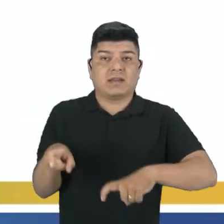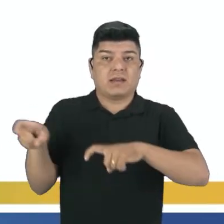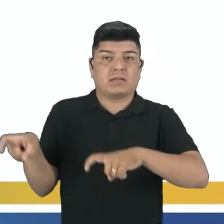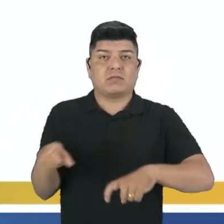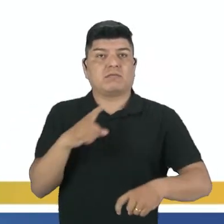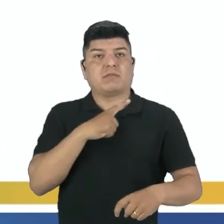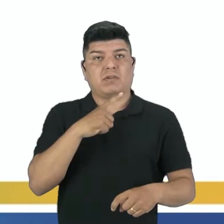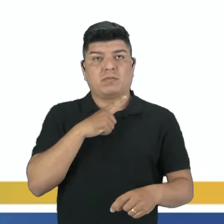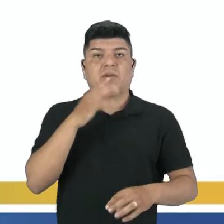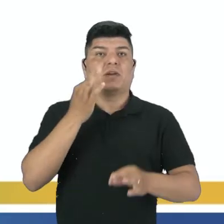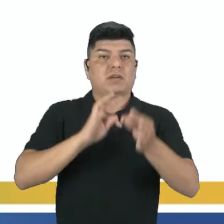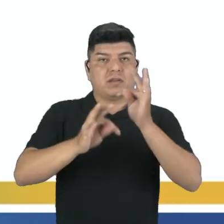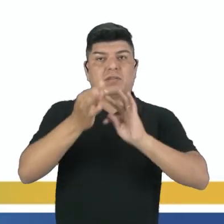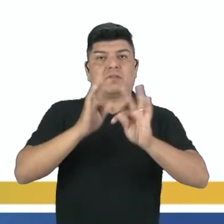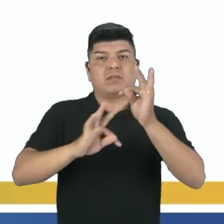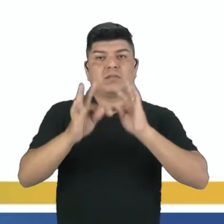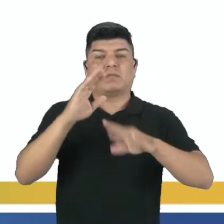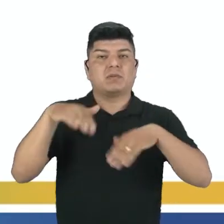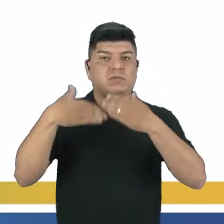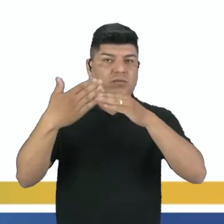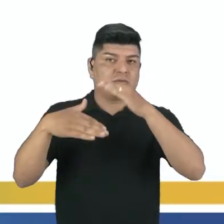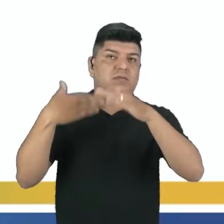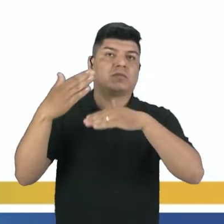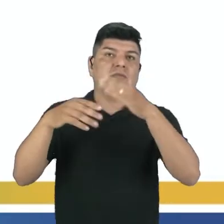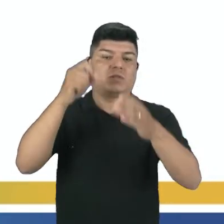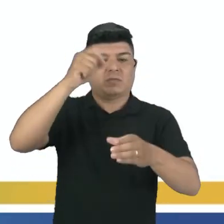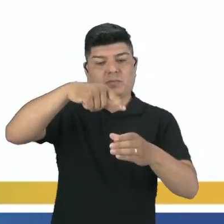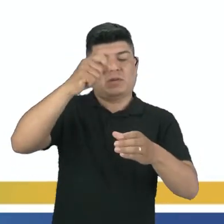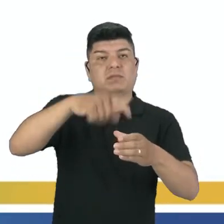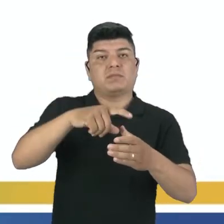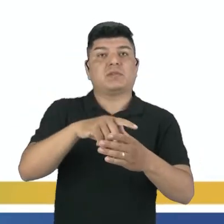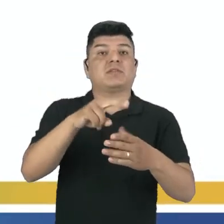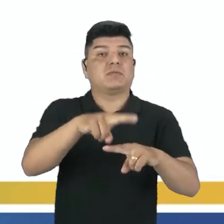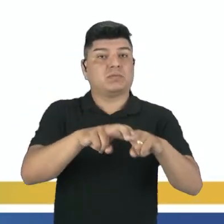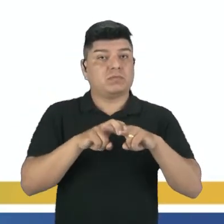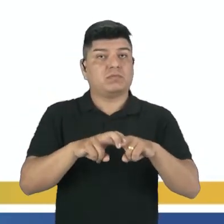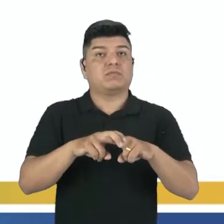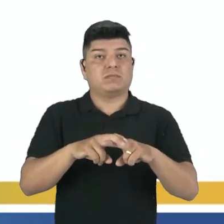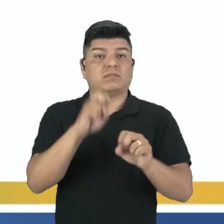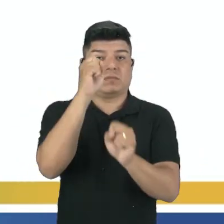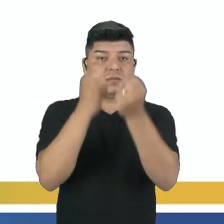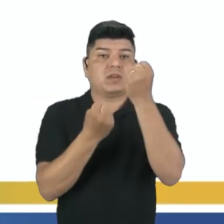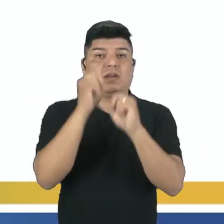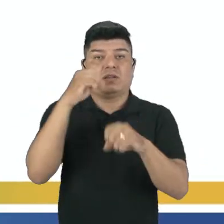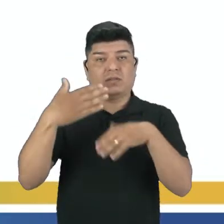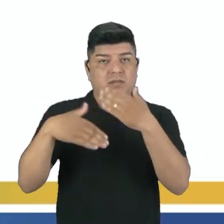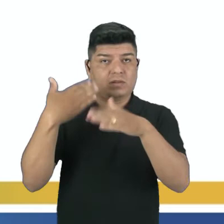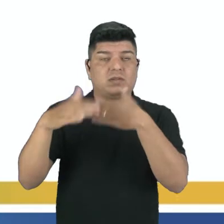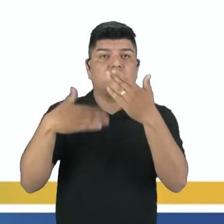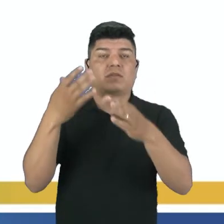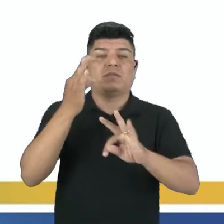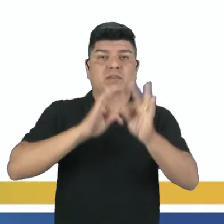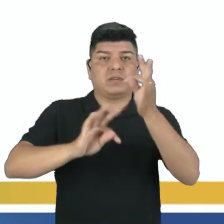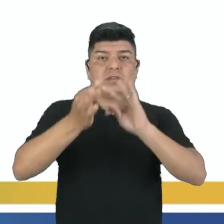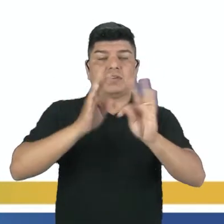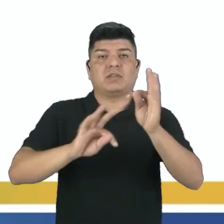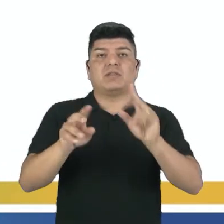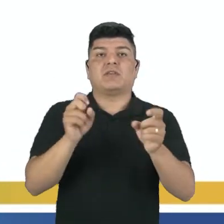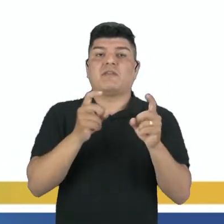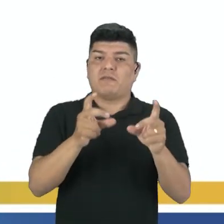Essas indústrias com tecnologia para o desenvolvimento, para o plantio. Então, essas indústrias desenvolvem tecnologia que também são